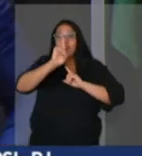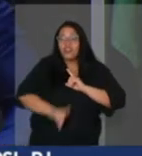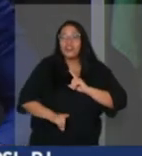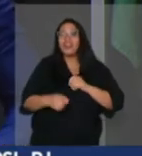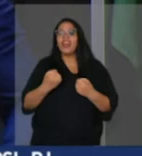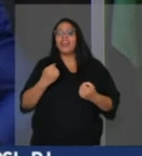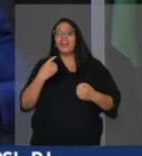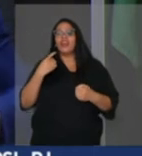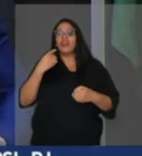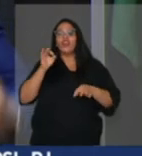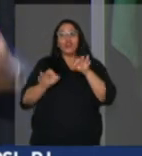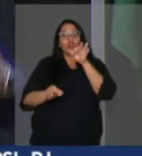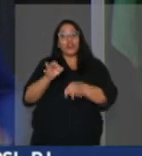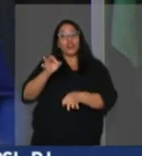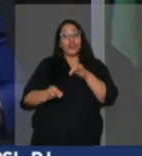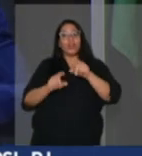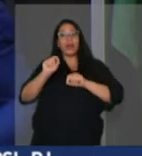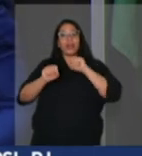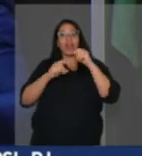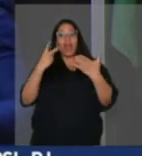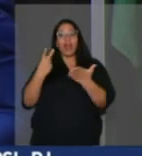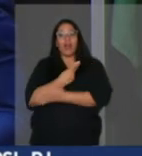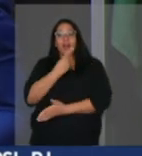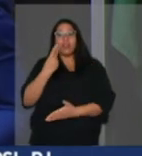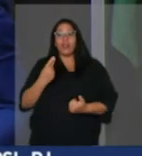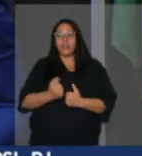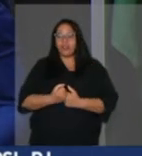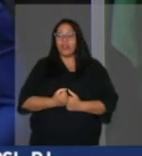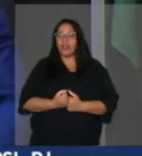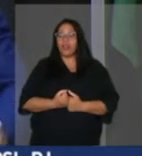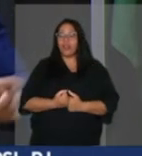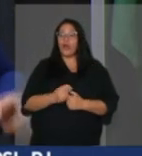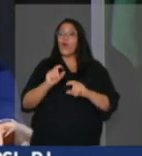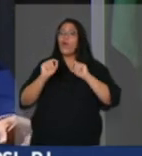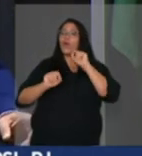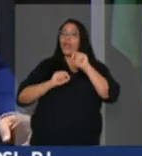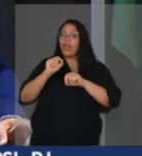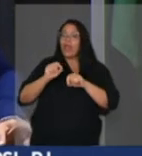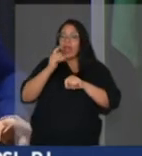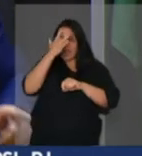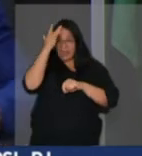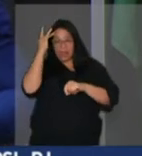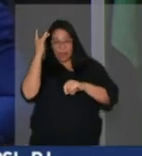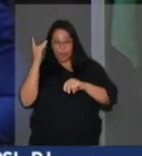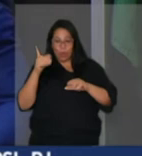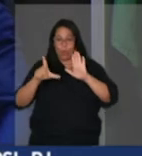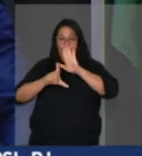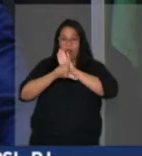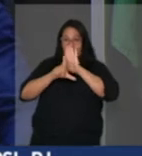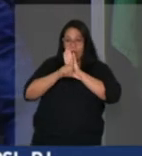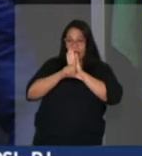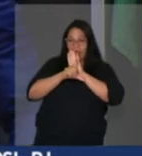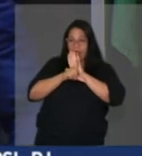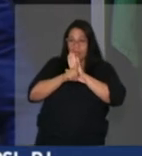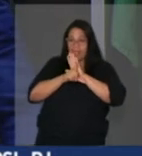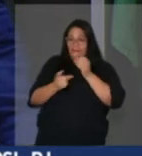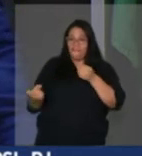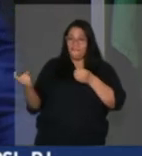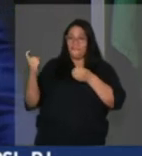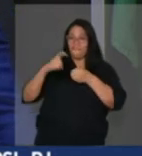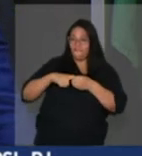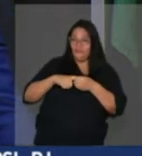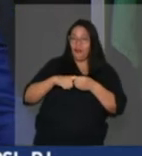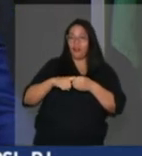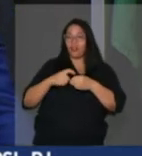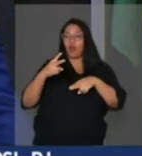nenhum jurista, para saber que ocorreu o abolítio criminis. Quando uma lei é revogada, quando um dispositivo é revogado, aquele